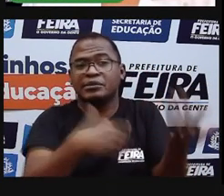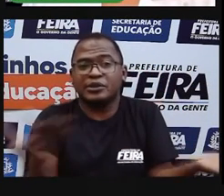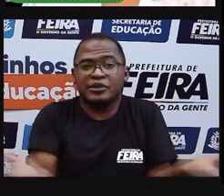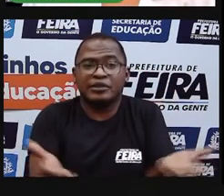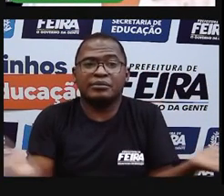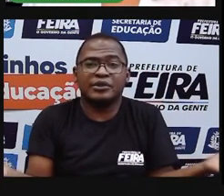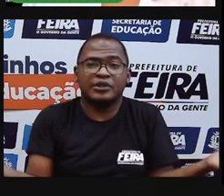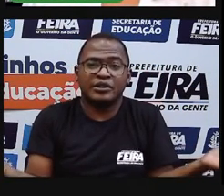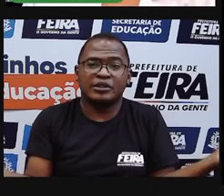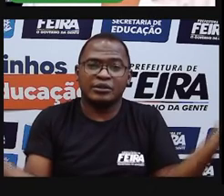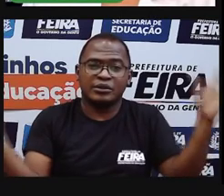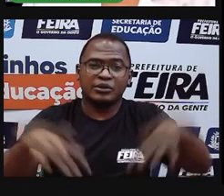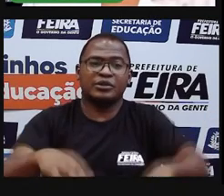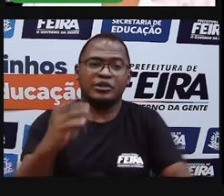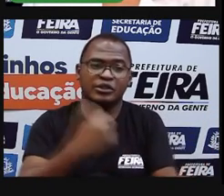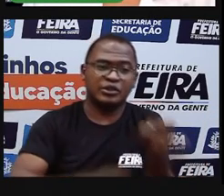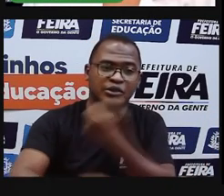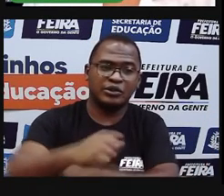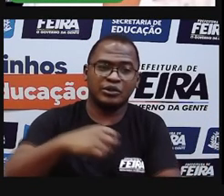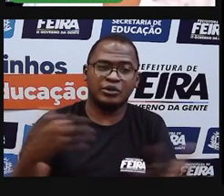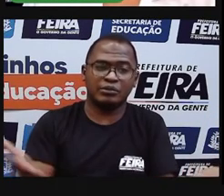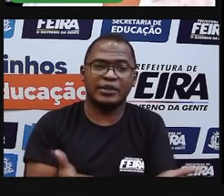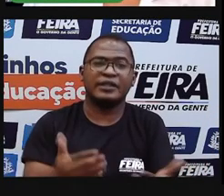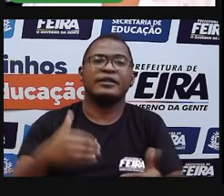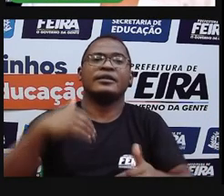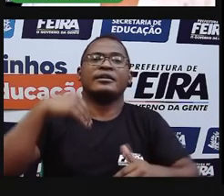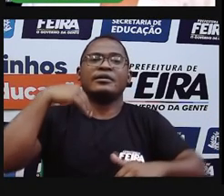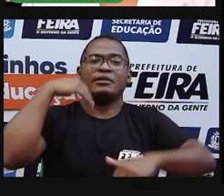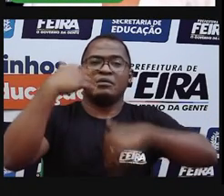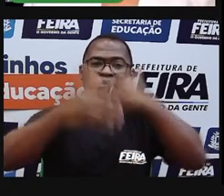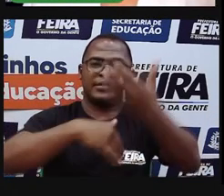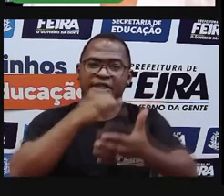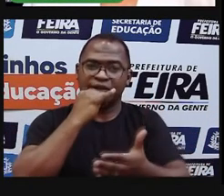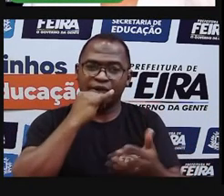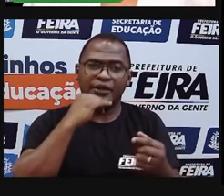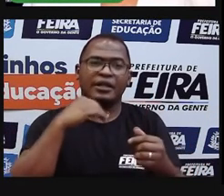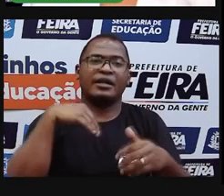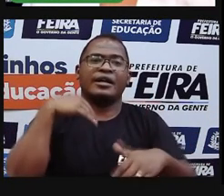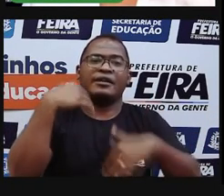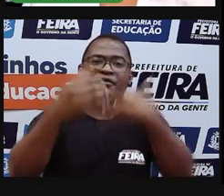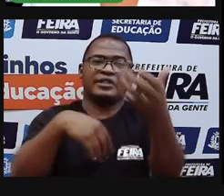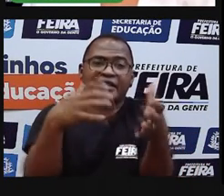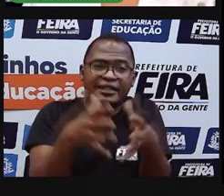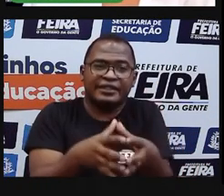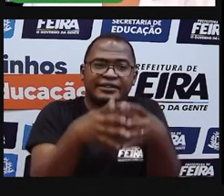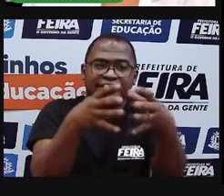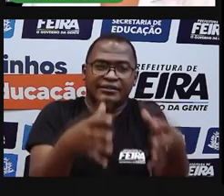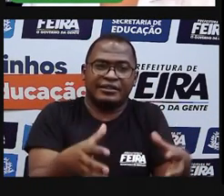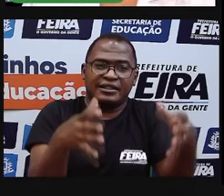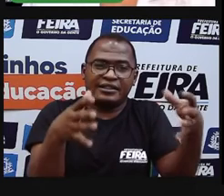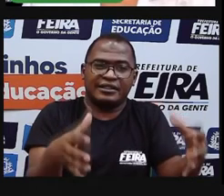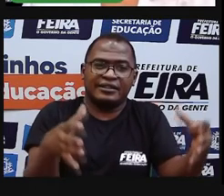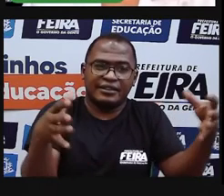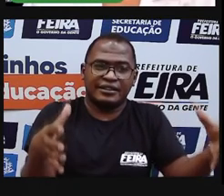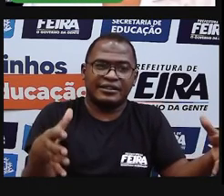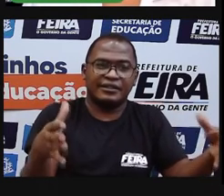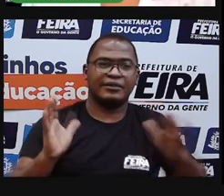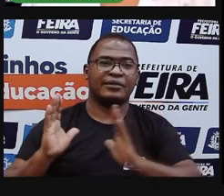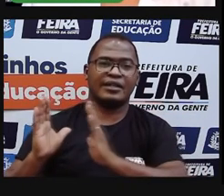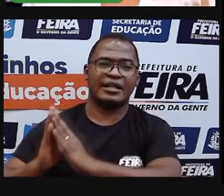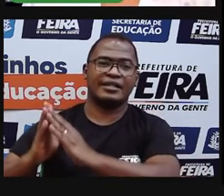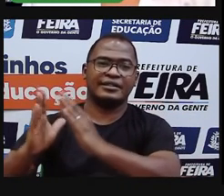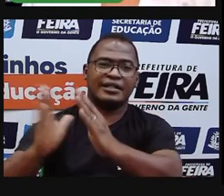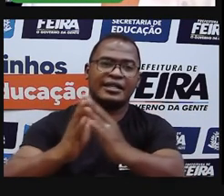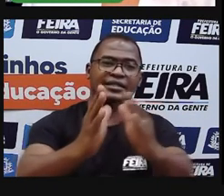desenvolvimento do povoado exigiu a construção de ruas. Imagine que ele foi, a cidade foi crescendo, ganhando moradores